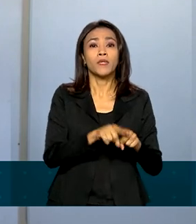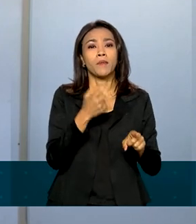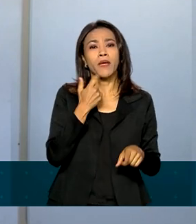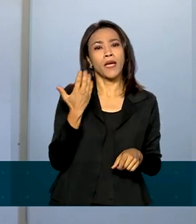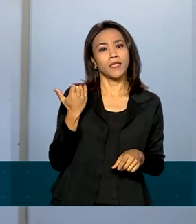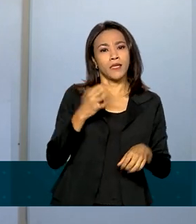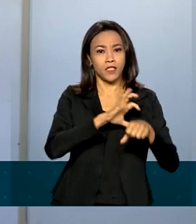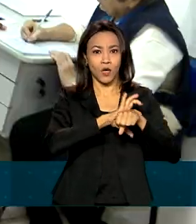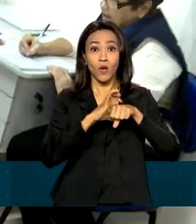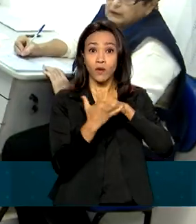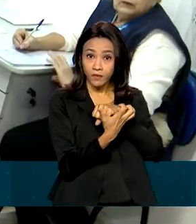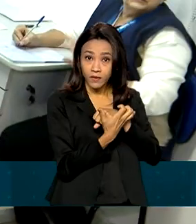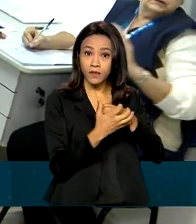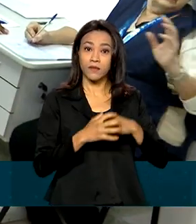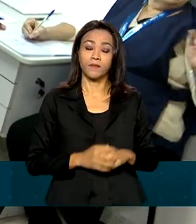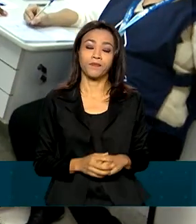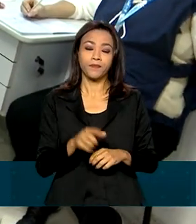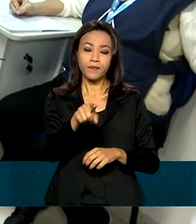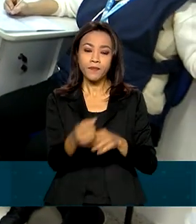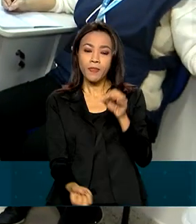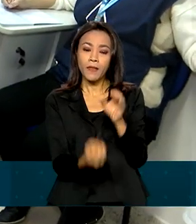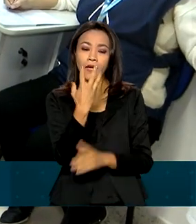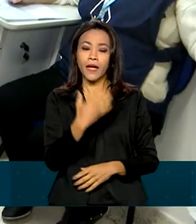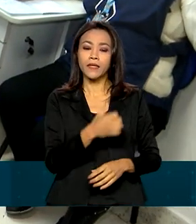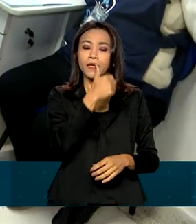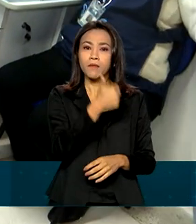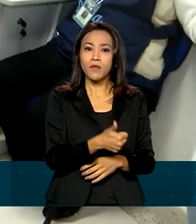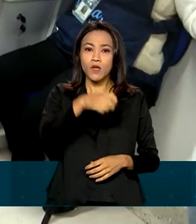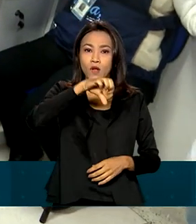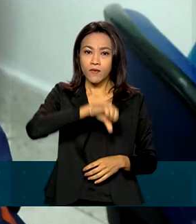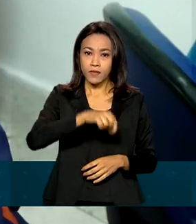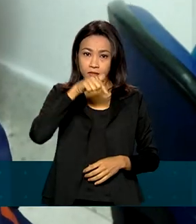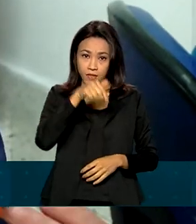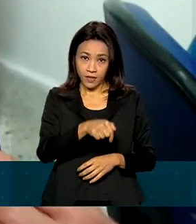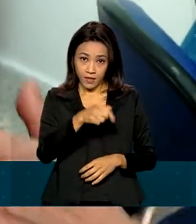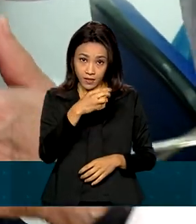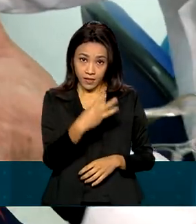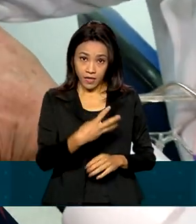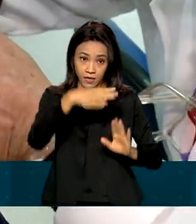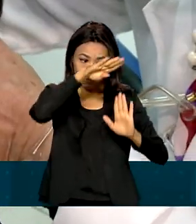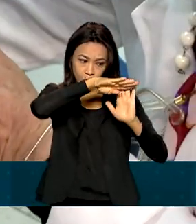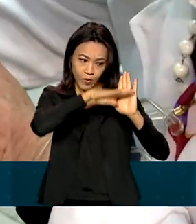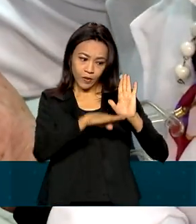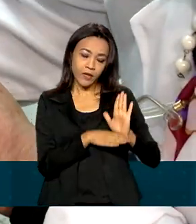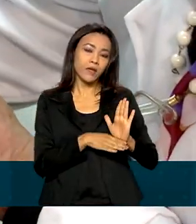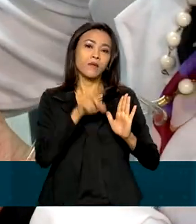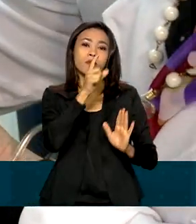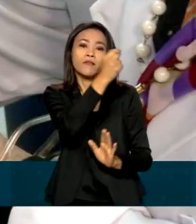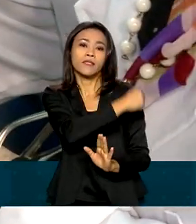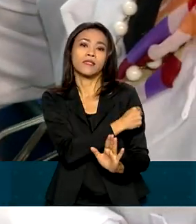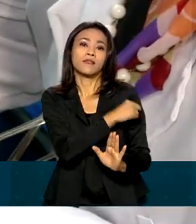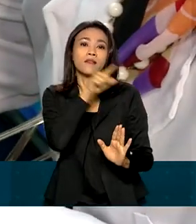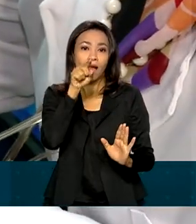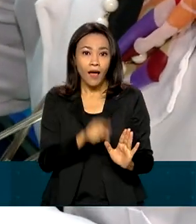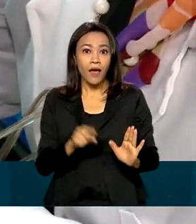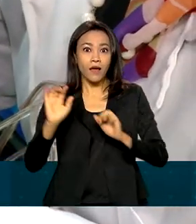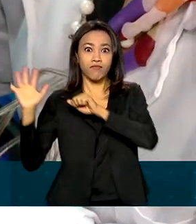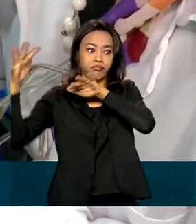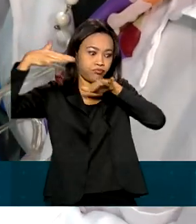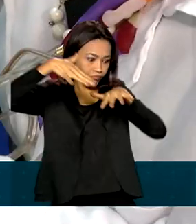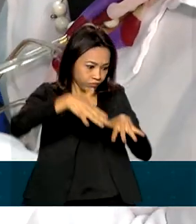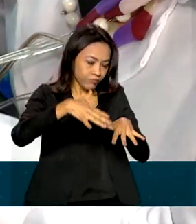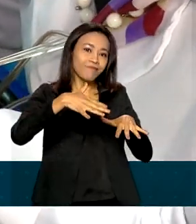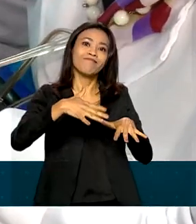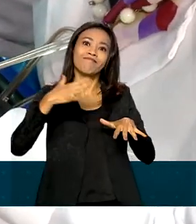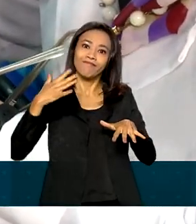covid-19. Criado em 1973, o Programa Nacional de Imunizações é reconhecido pela